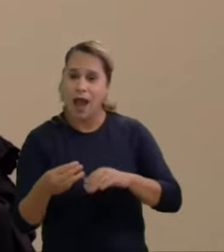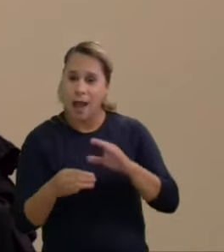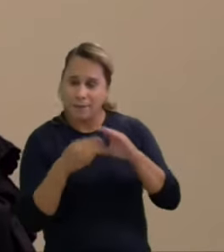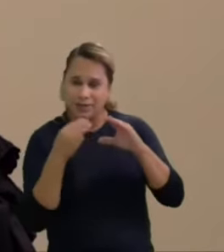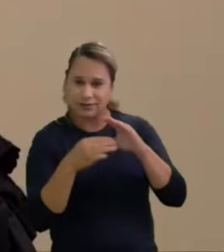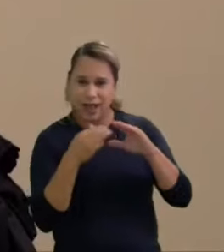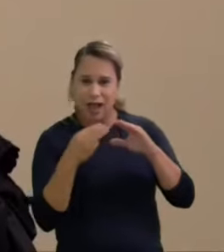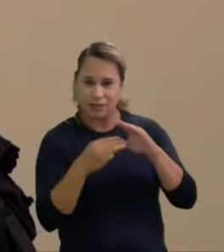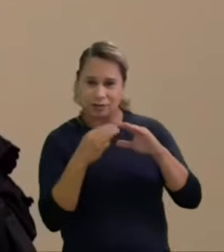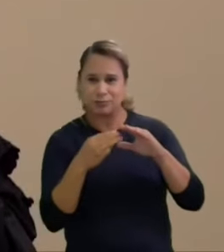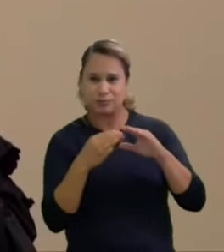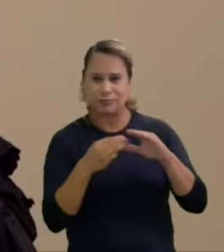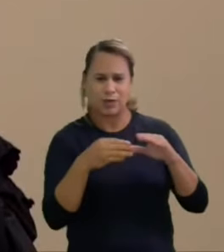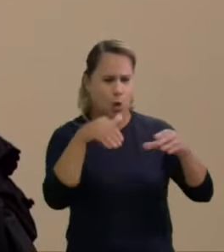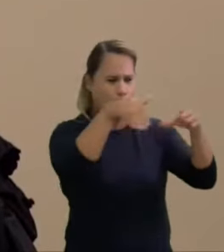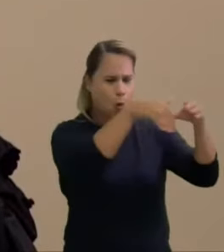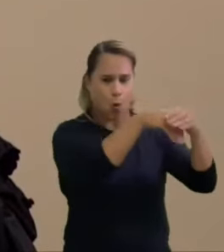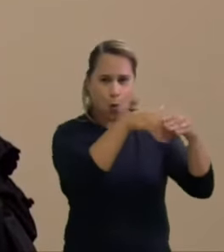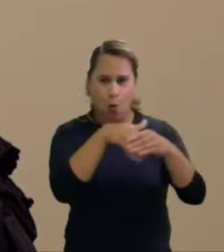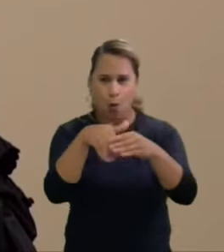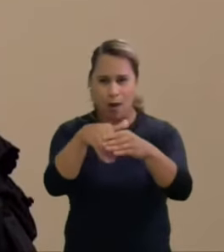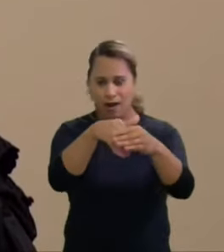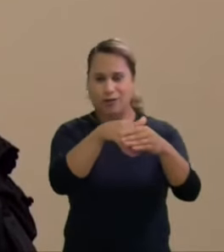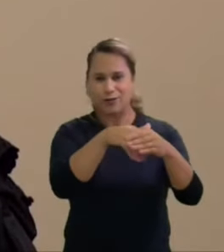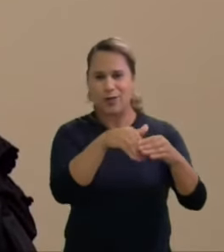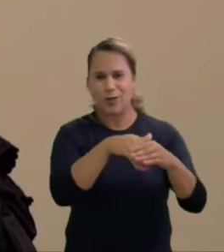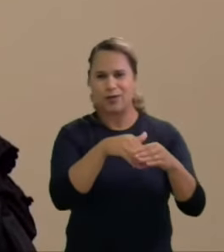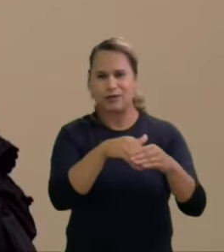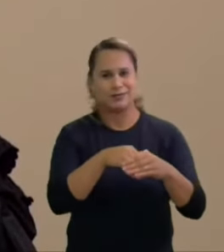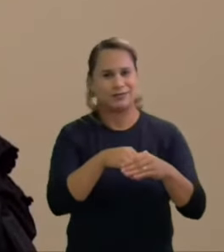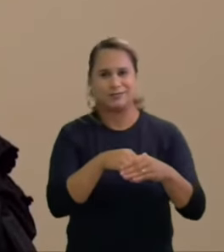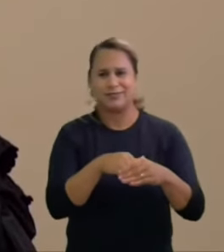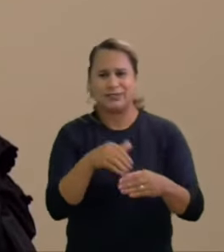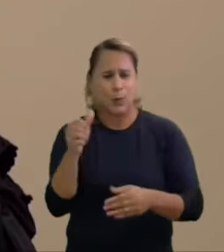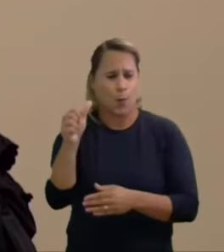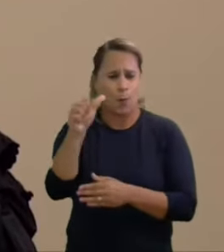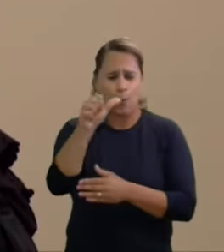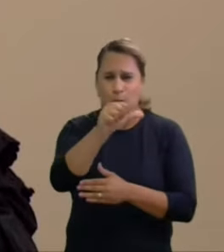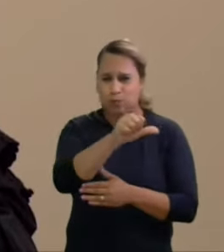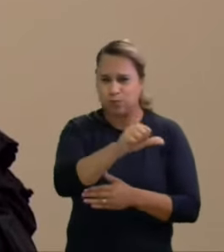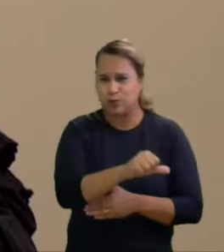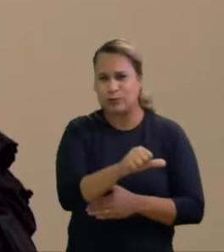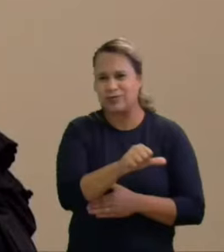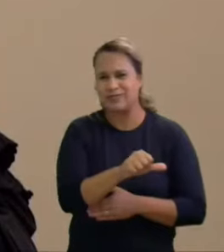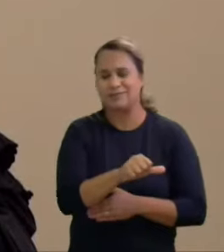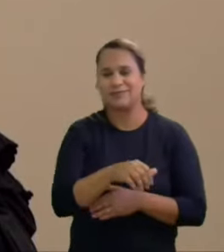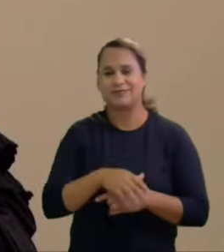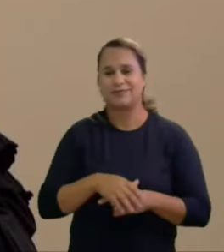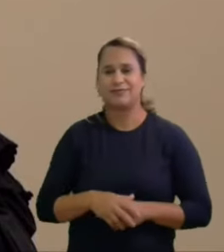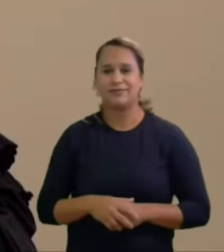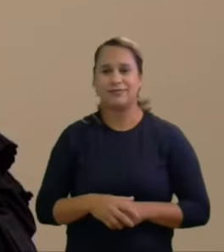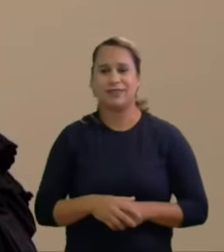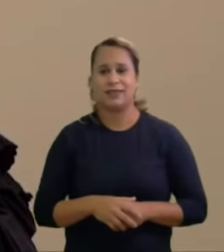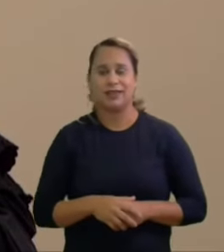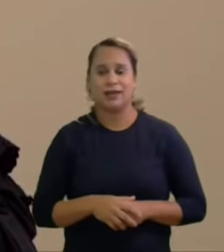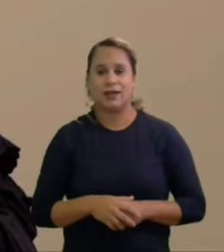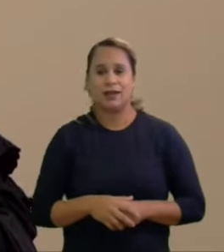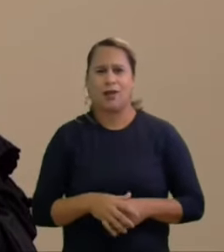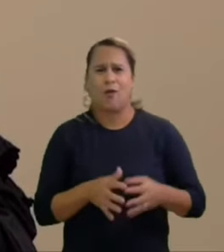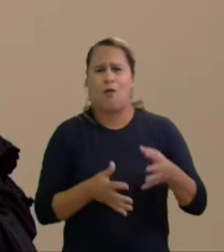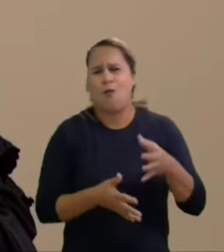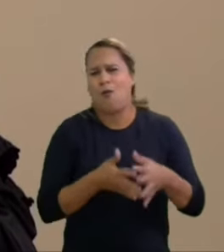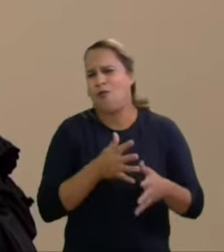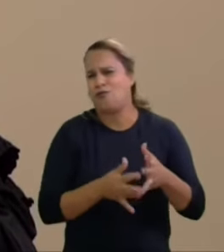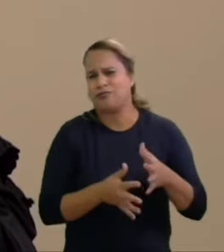sabiam se ele ia para presidente para senador ou para São Paulo ou no Paraná então eles confundiram os propósitos ou